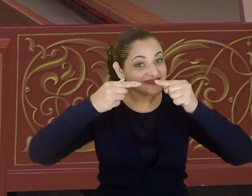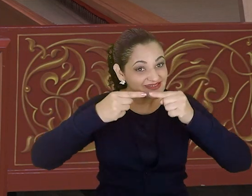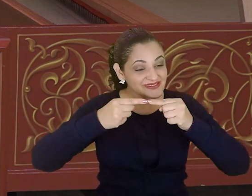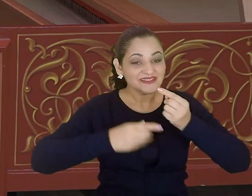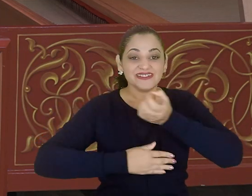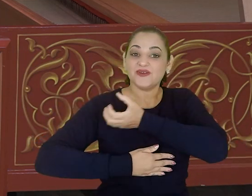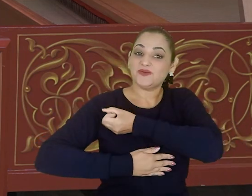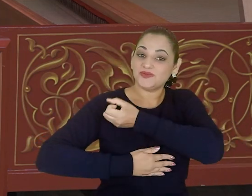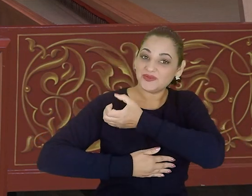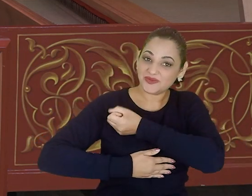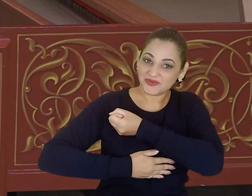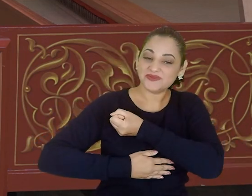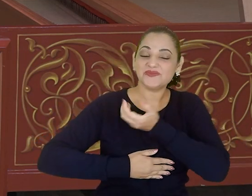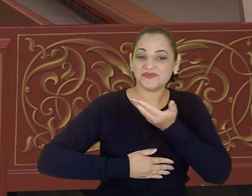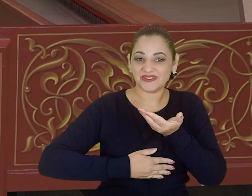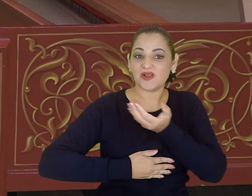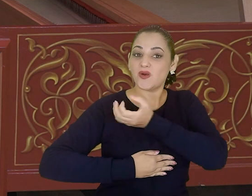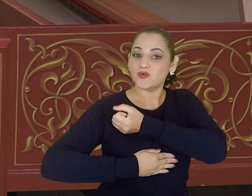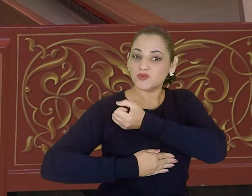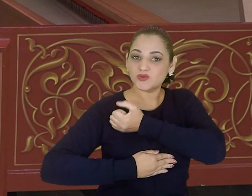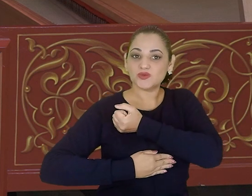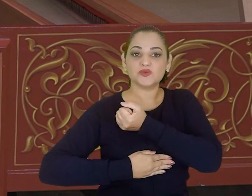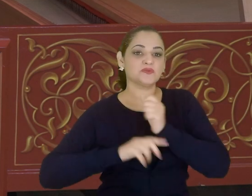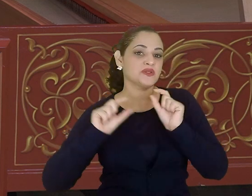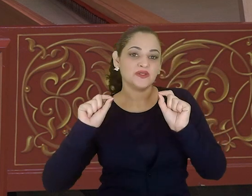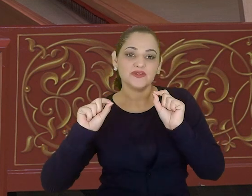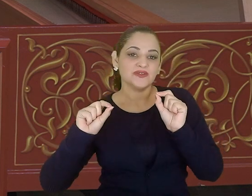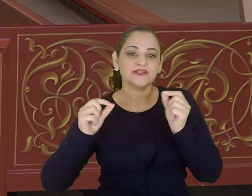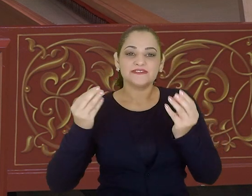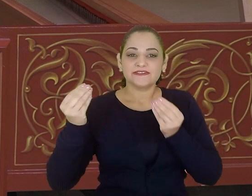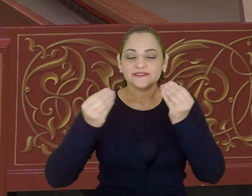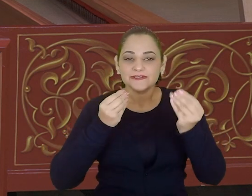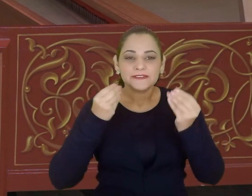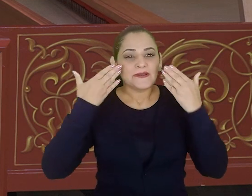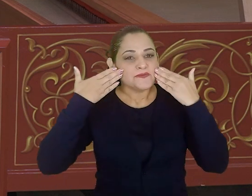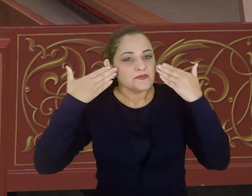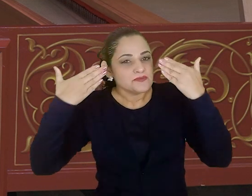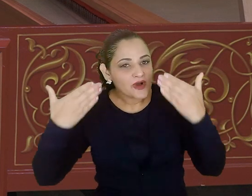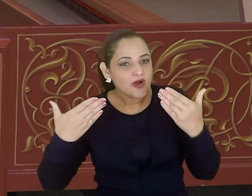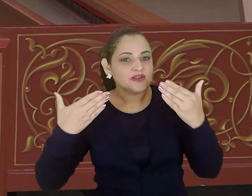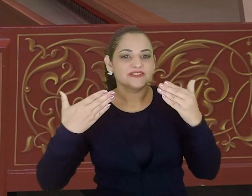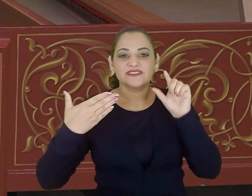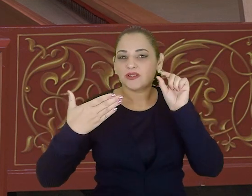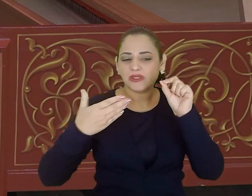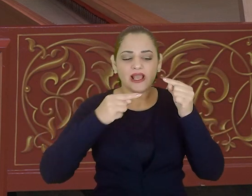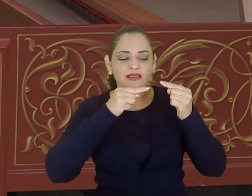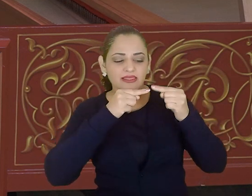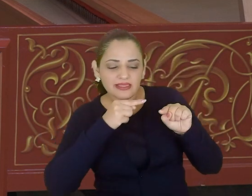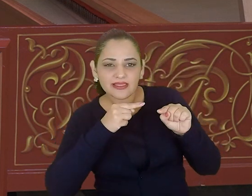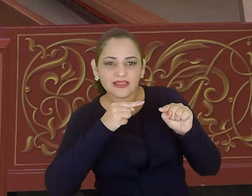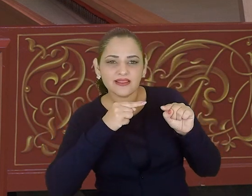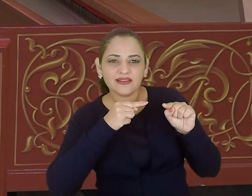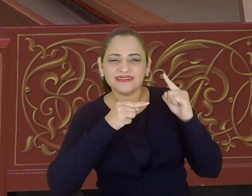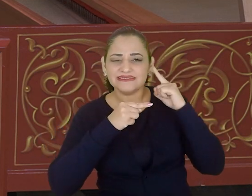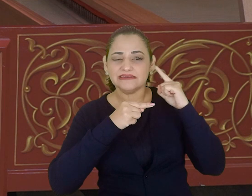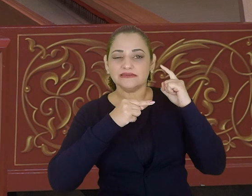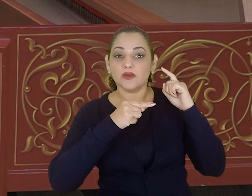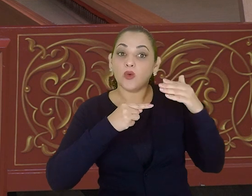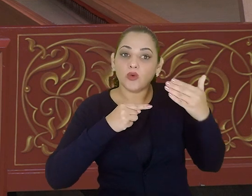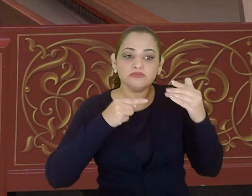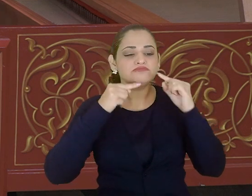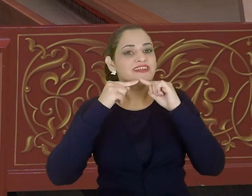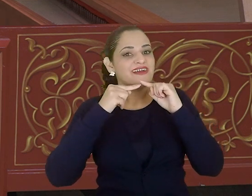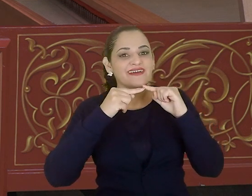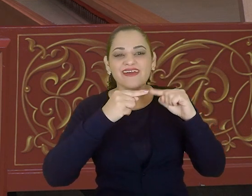a ver com os números. Se os números demonstram a dissonância